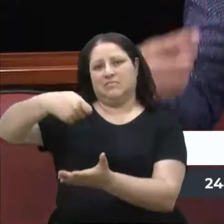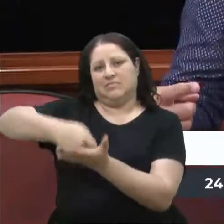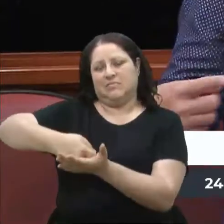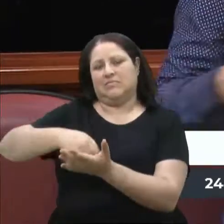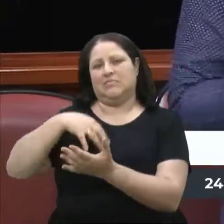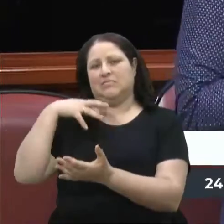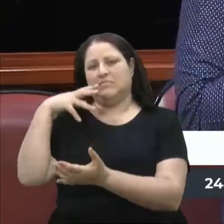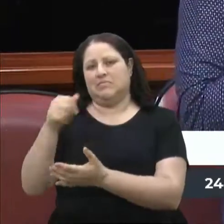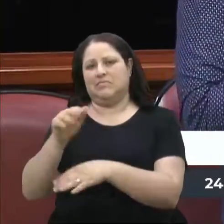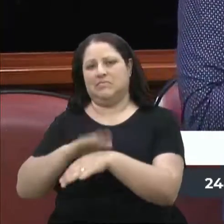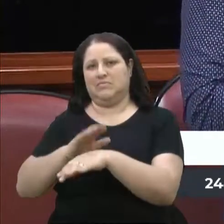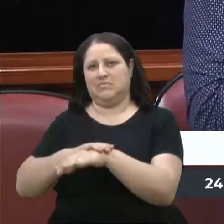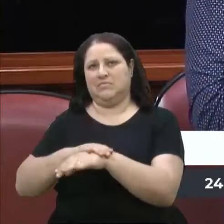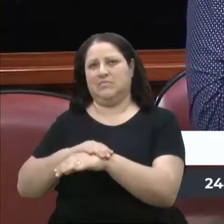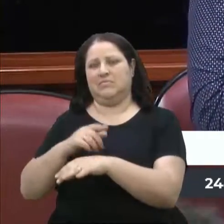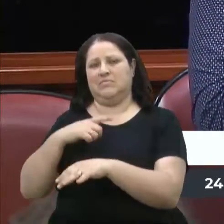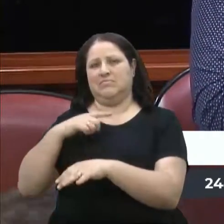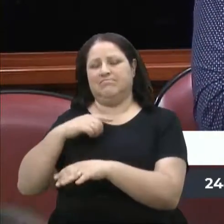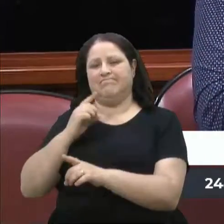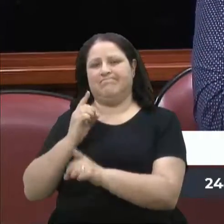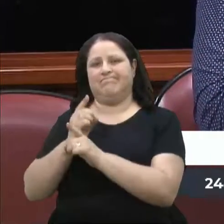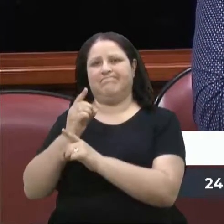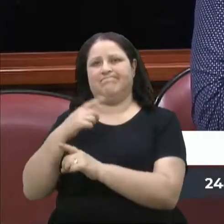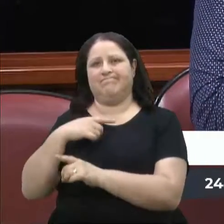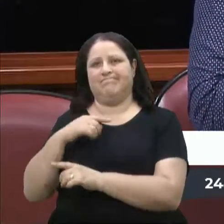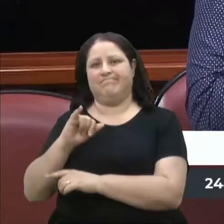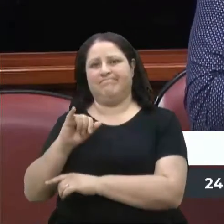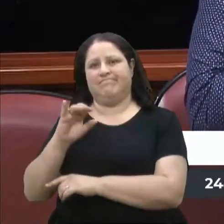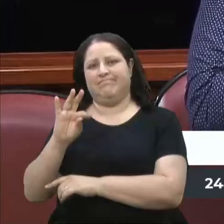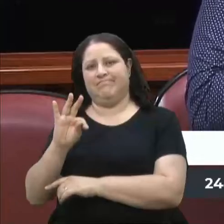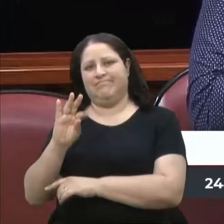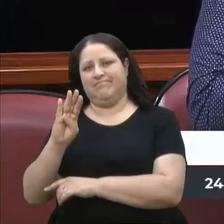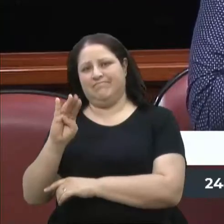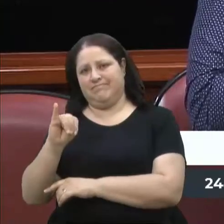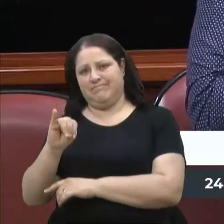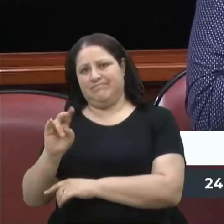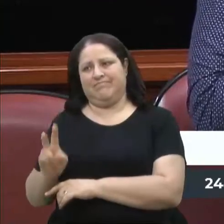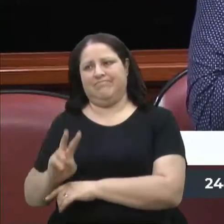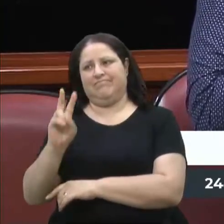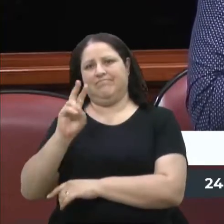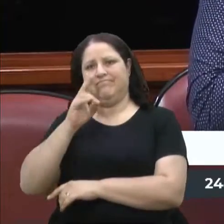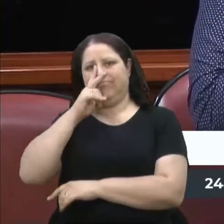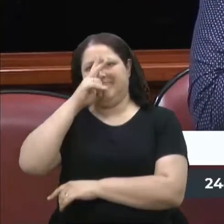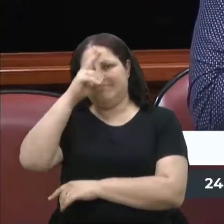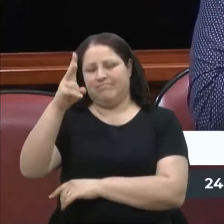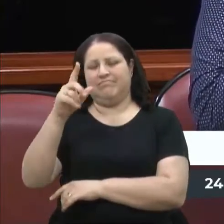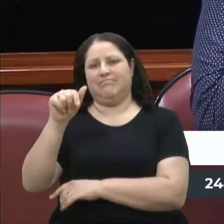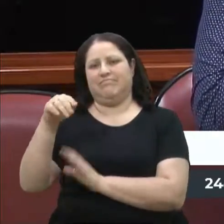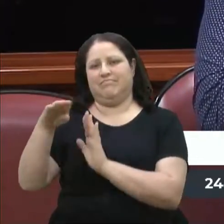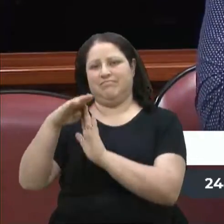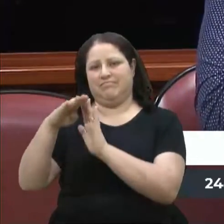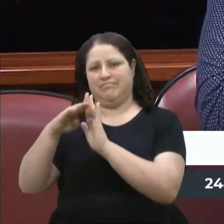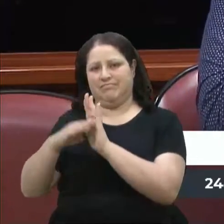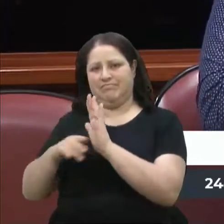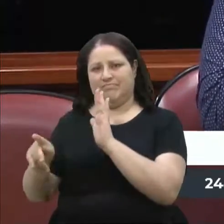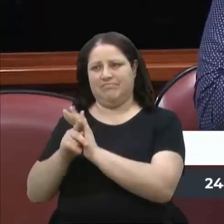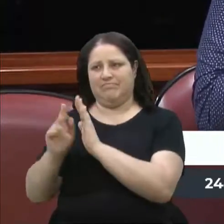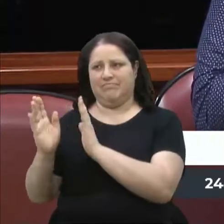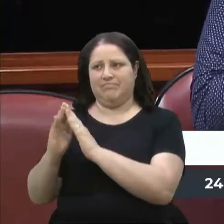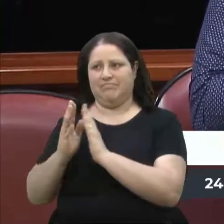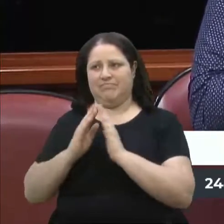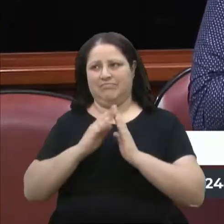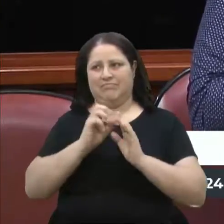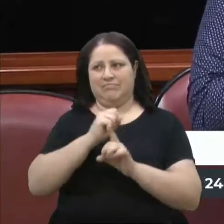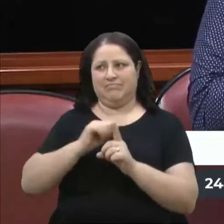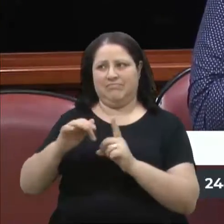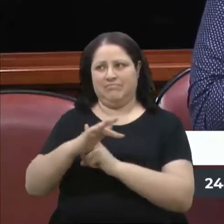de todo o período e se deparam com o valor de ITBI, que é um valor alto, sendo um programa habitacional de caráter